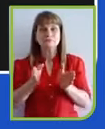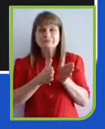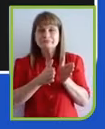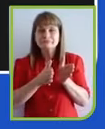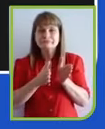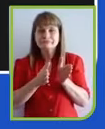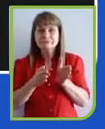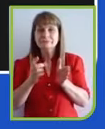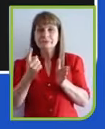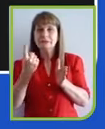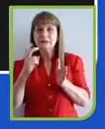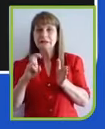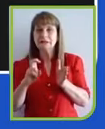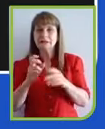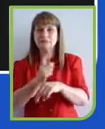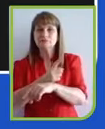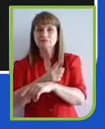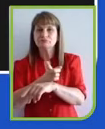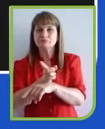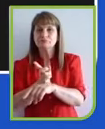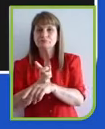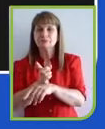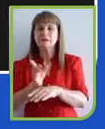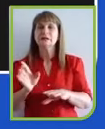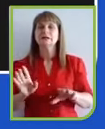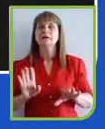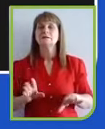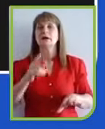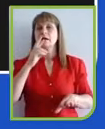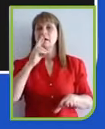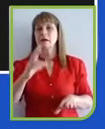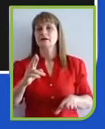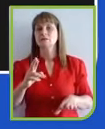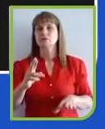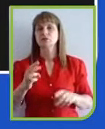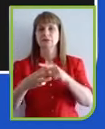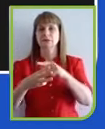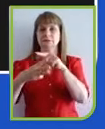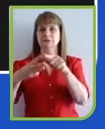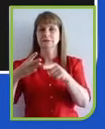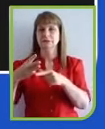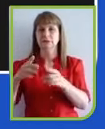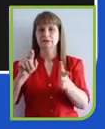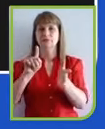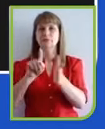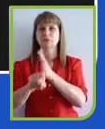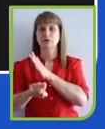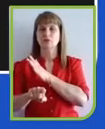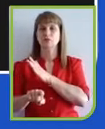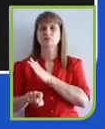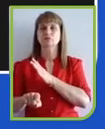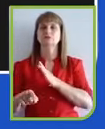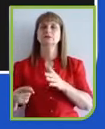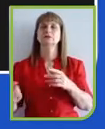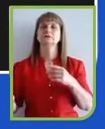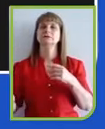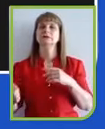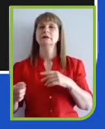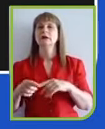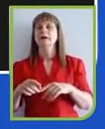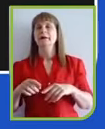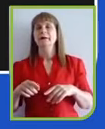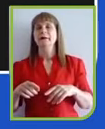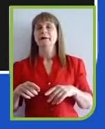para que vocês respondessem a essas questões comentando as tendências. Eu queria